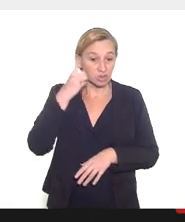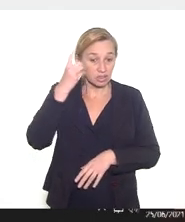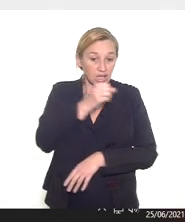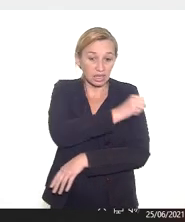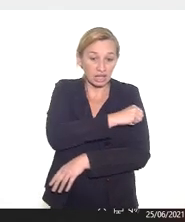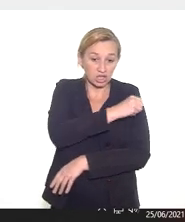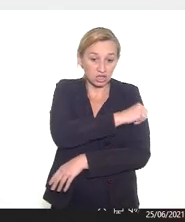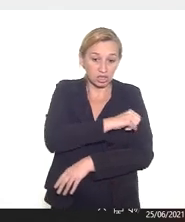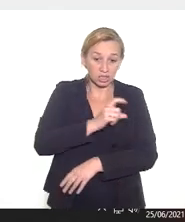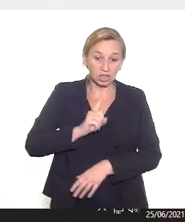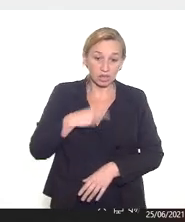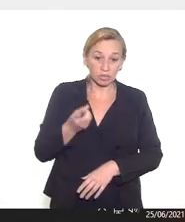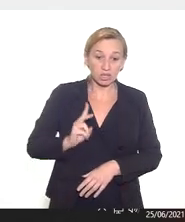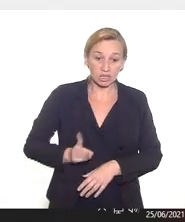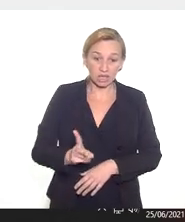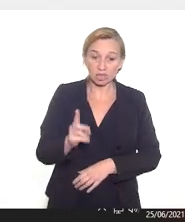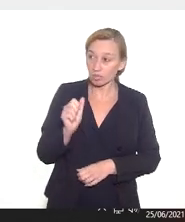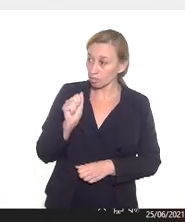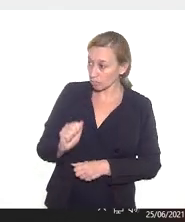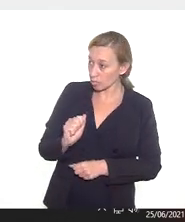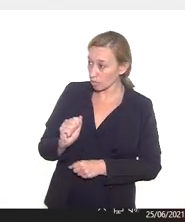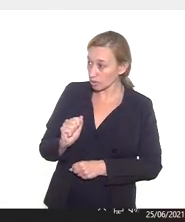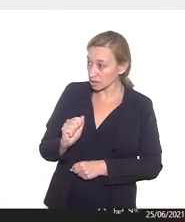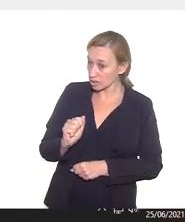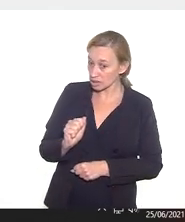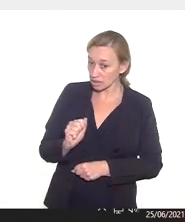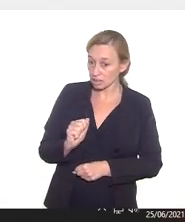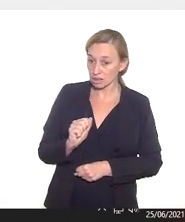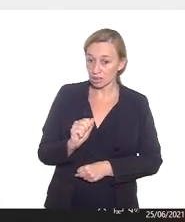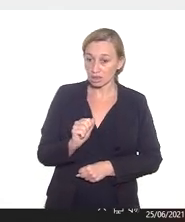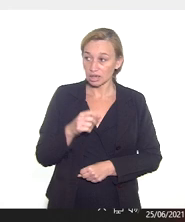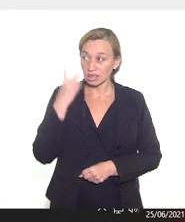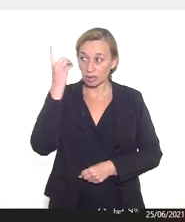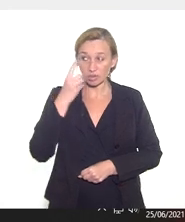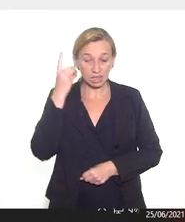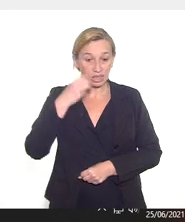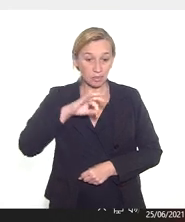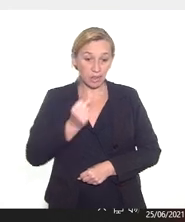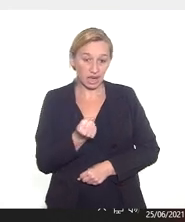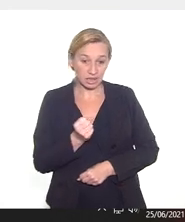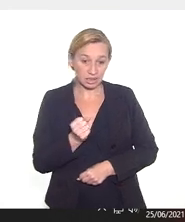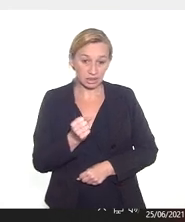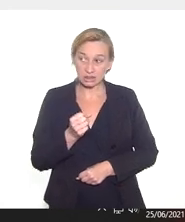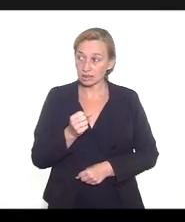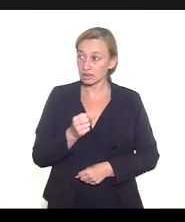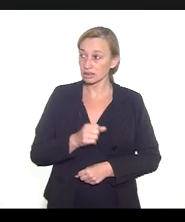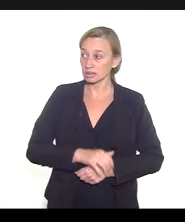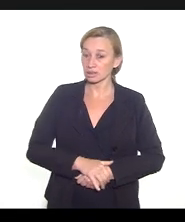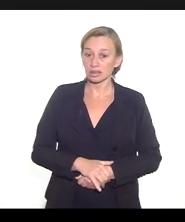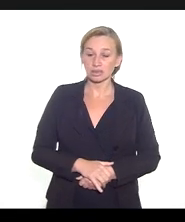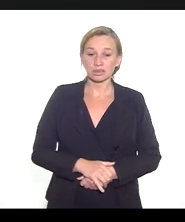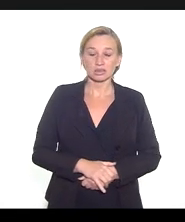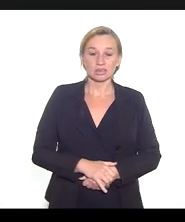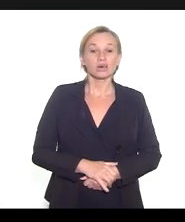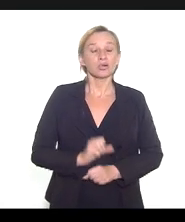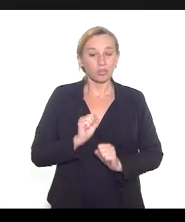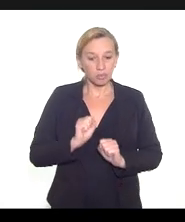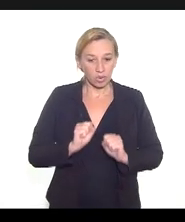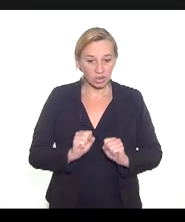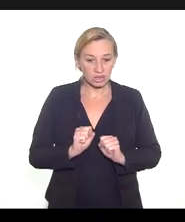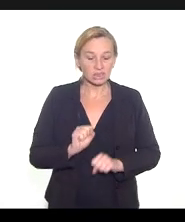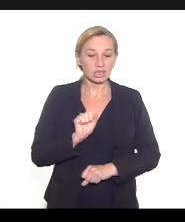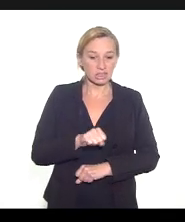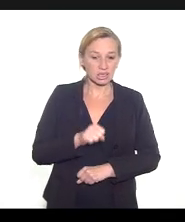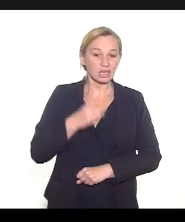Rejane e a gente segue. Pode ser assim? Deputada Marta, deputada Rejane? Pode sim,